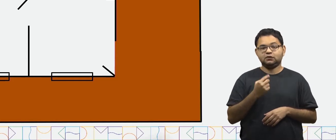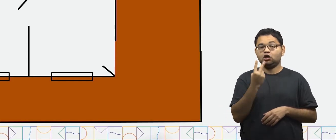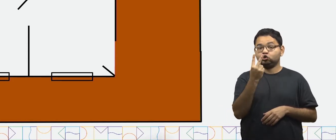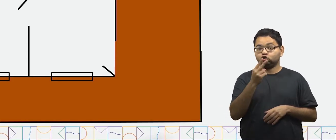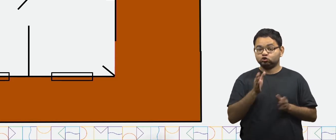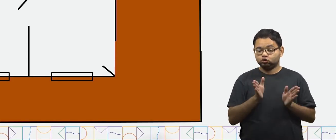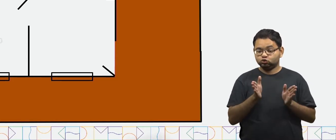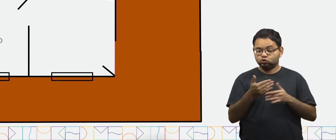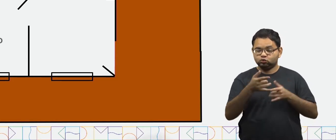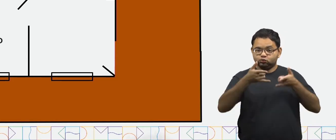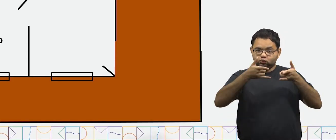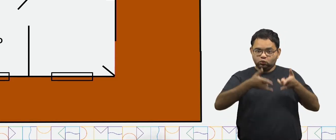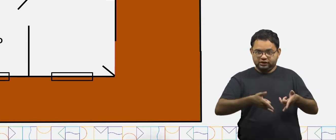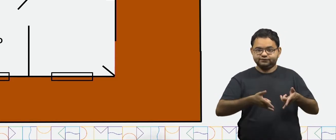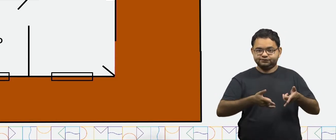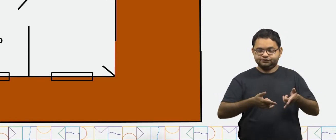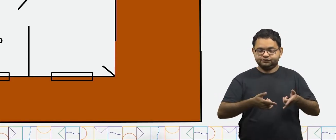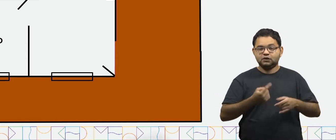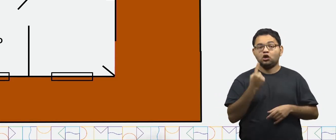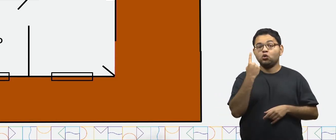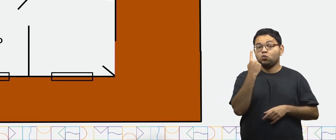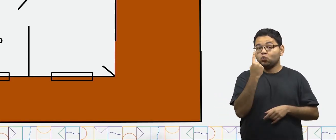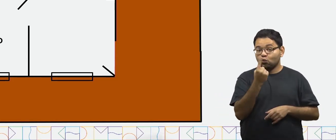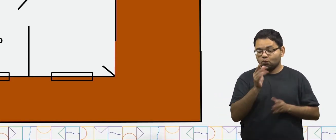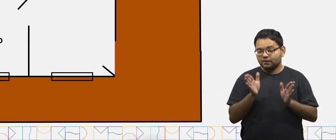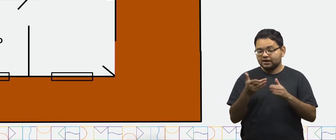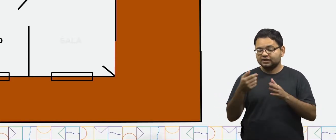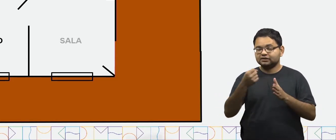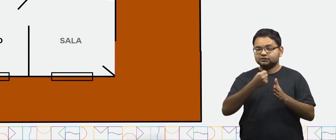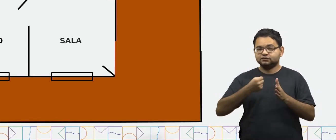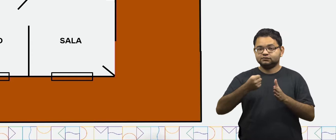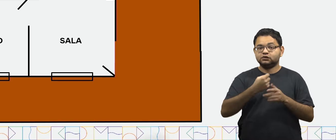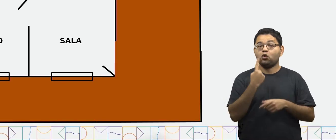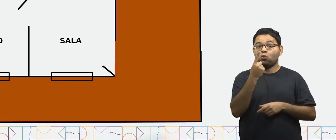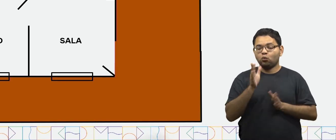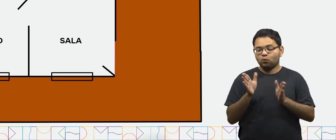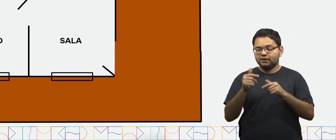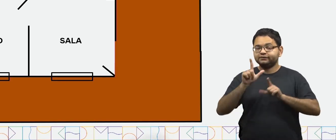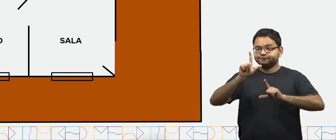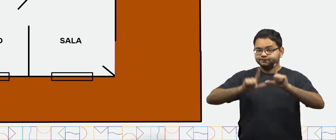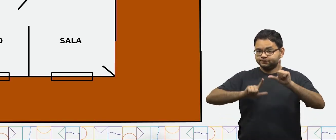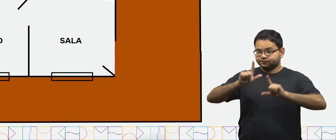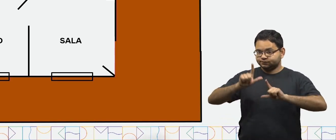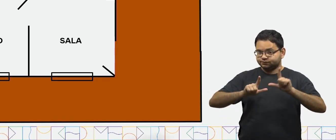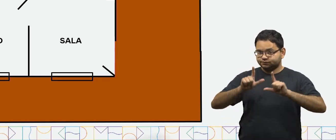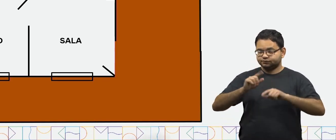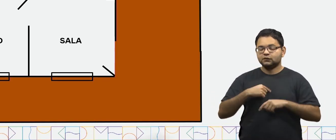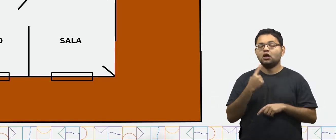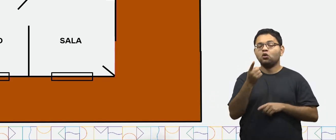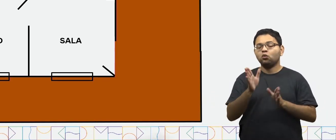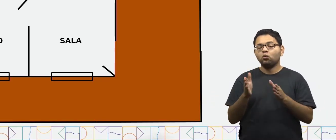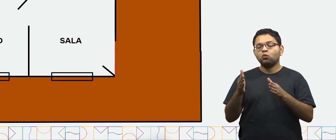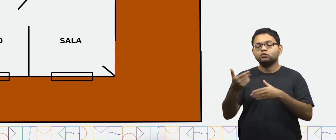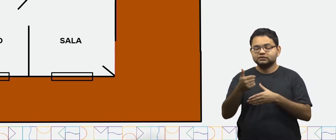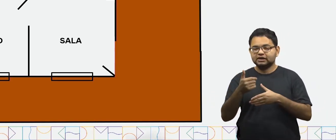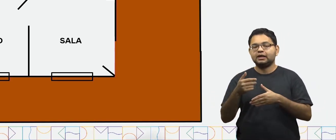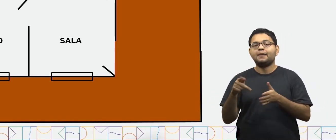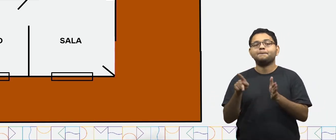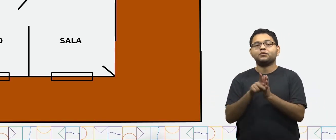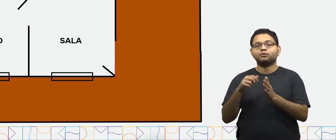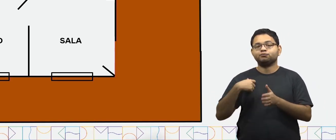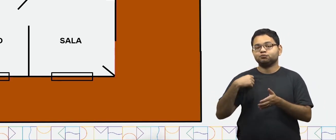dois quartos, uma cozinha, uma sala, uma